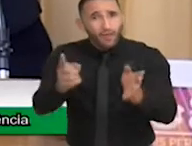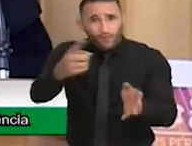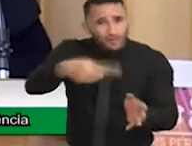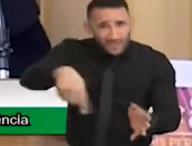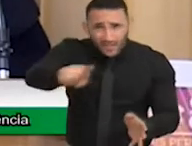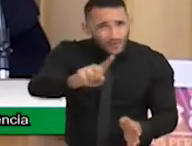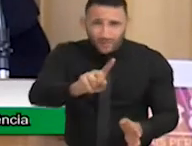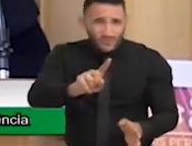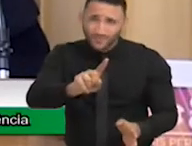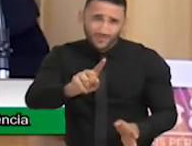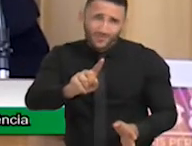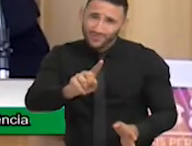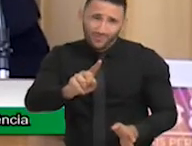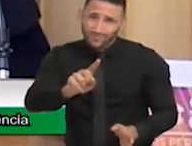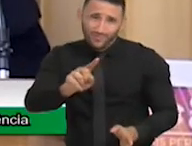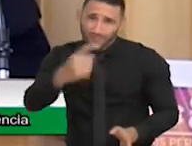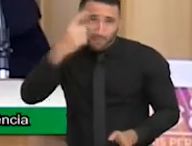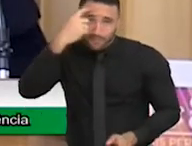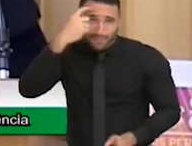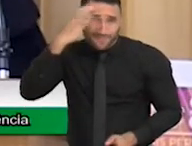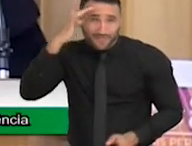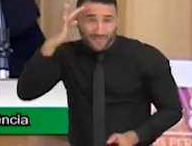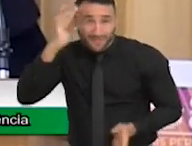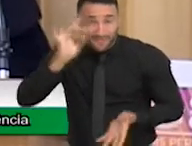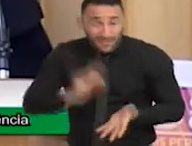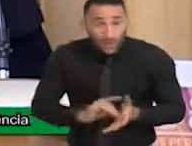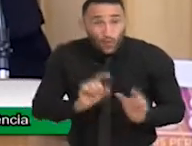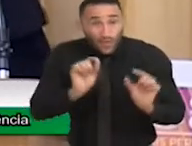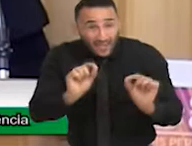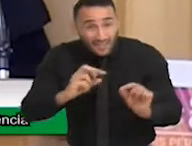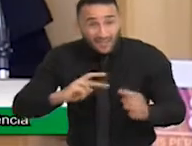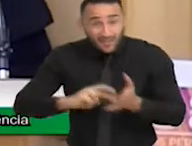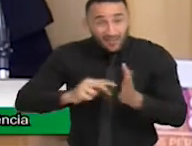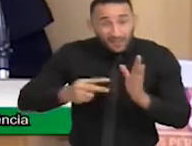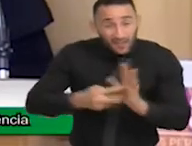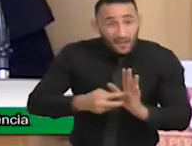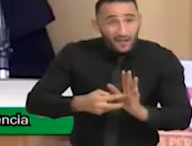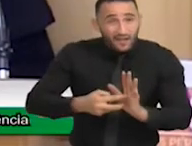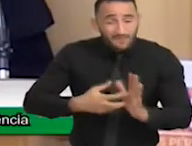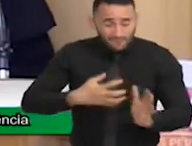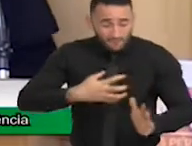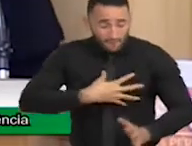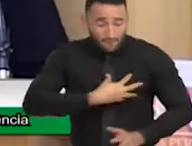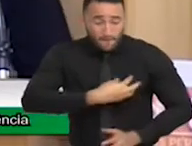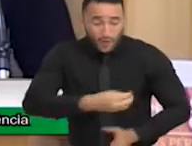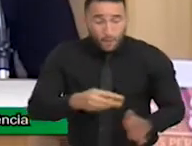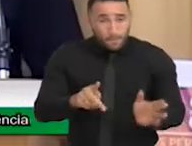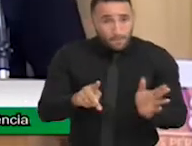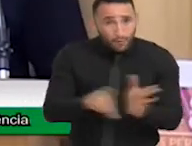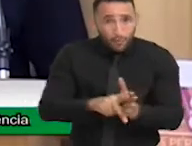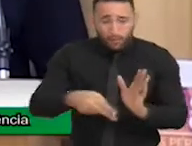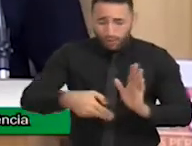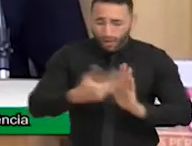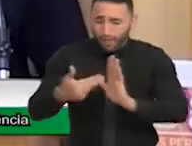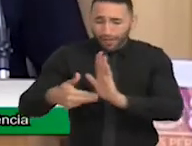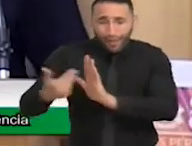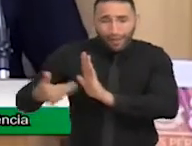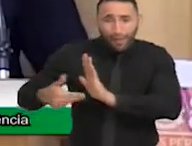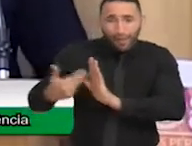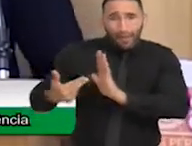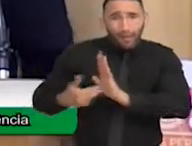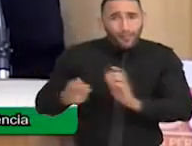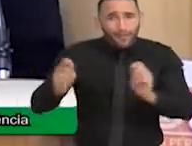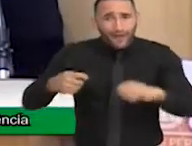mãe de uma criança com 10, 15 cirurgias e que vive à base de morfina para suportar dores